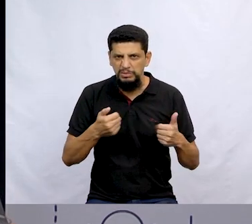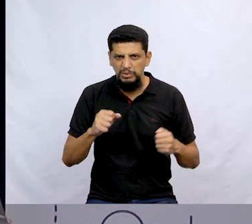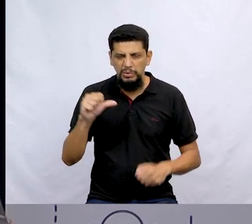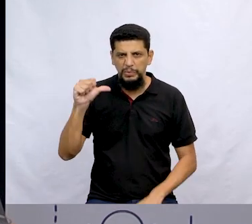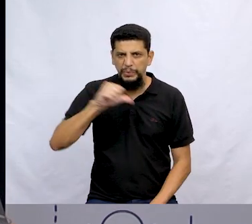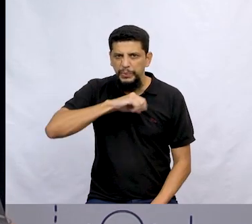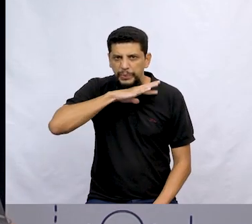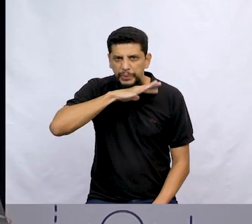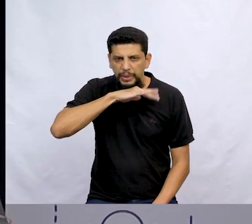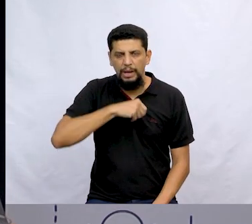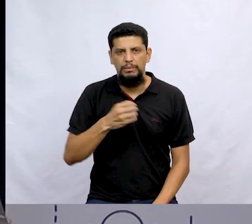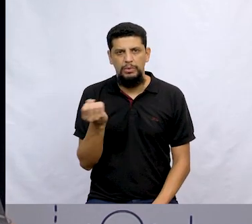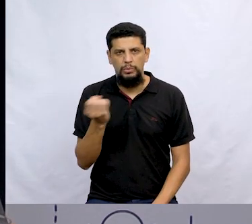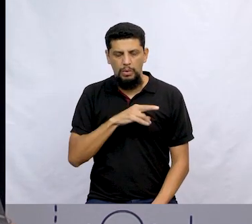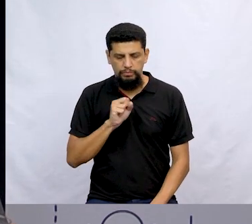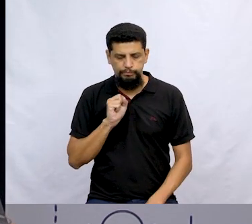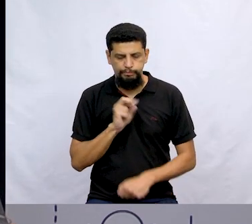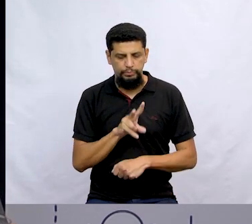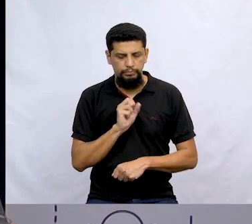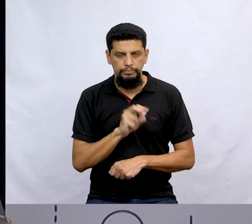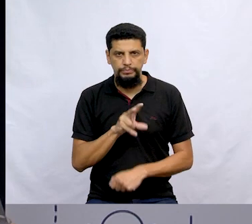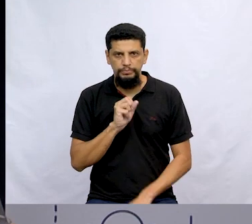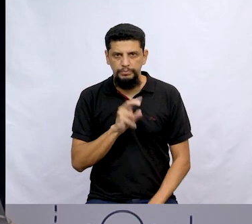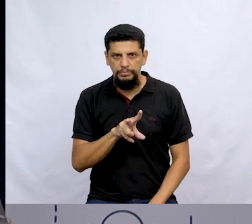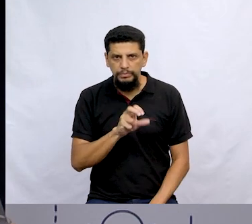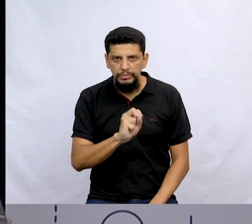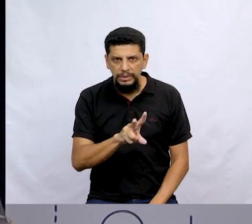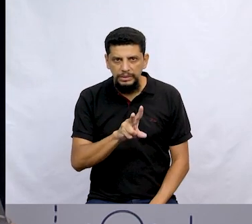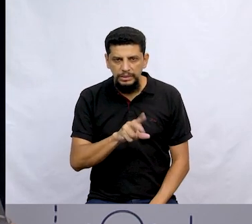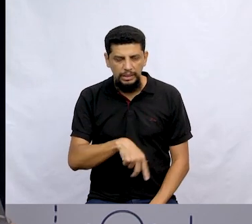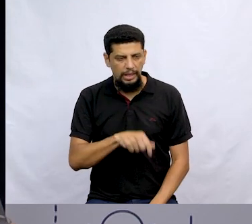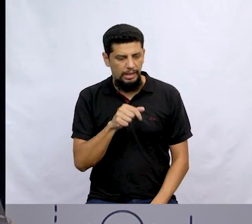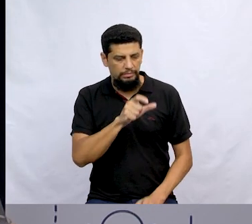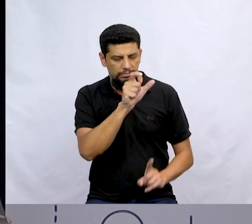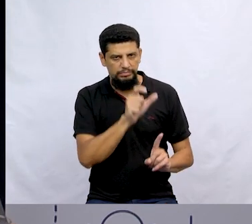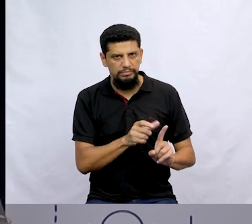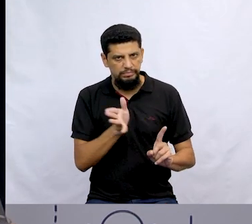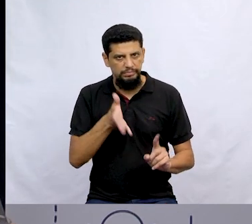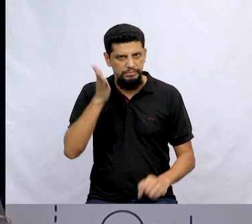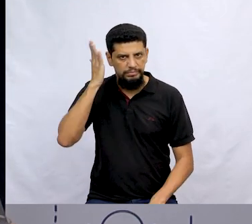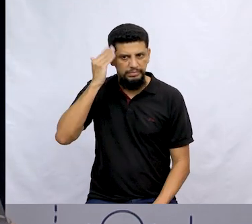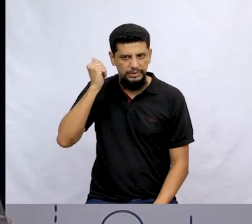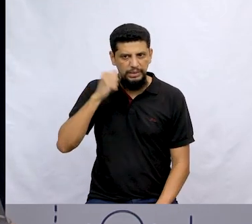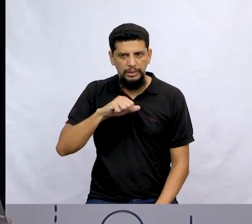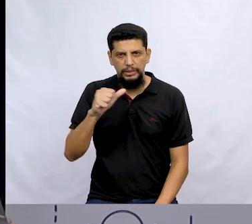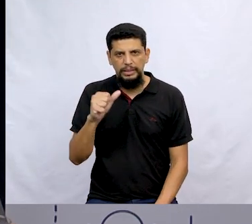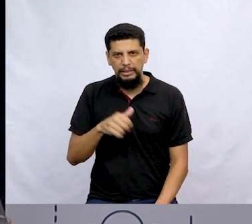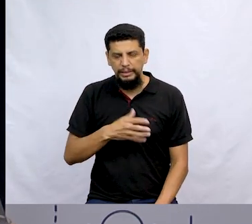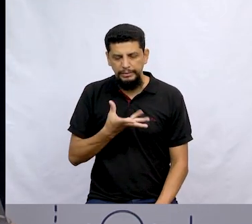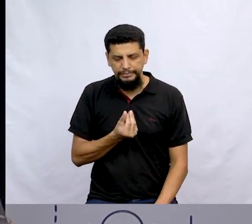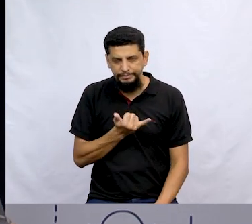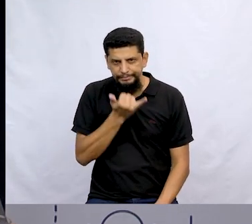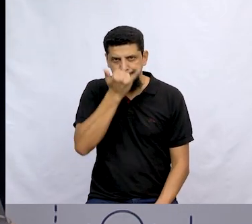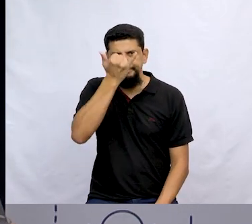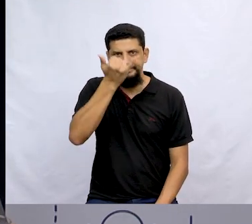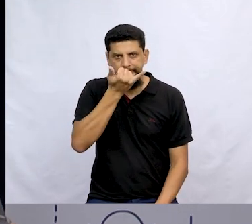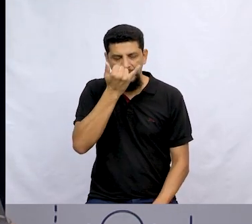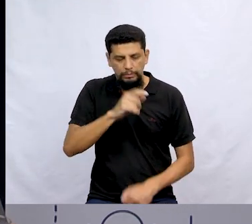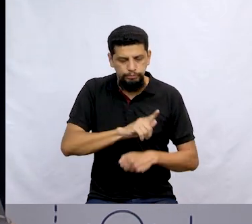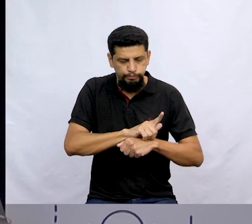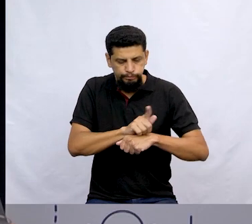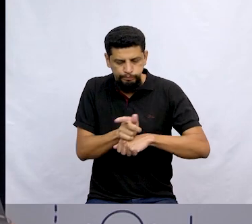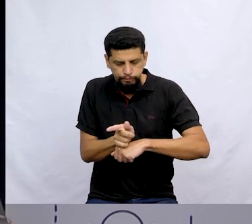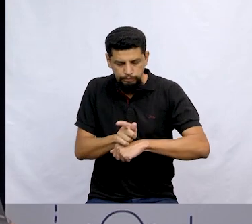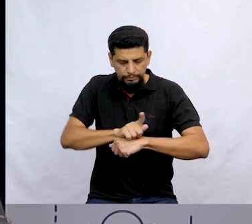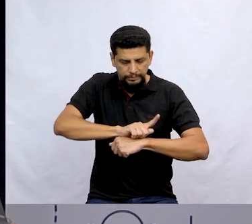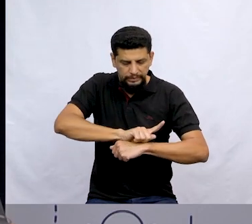Já sei, é um novo vírus. E Dona Zica já sabia. Não, isso é muito azar. Meu medidor